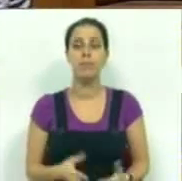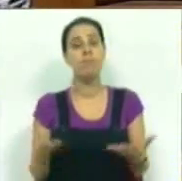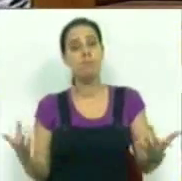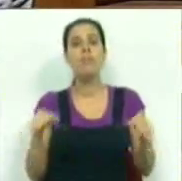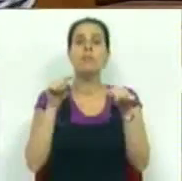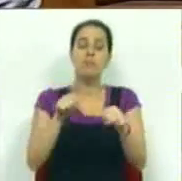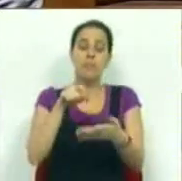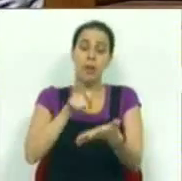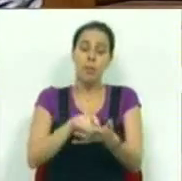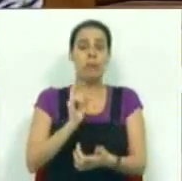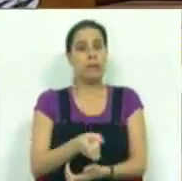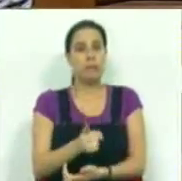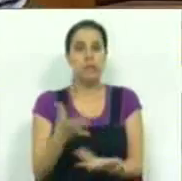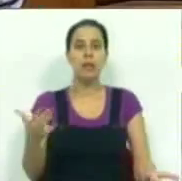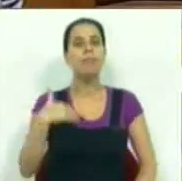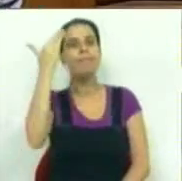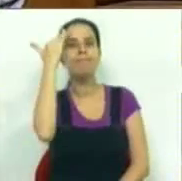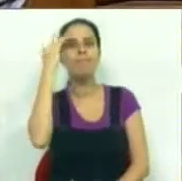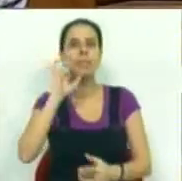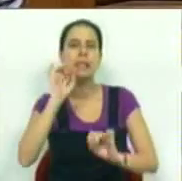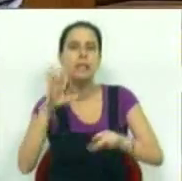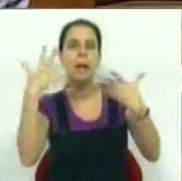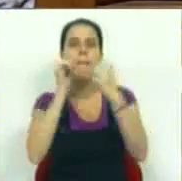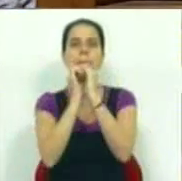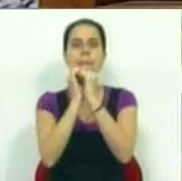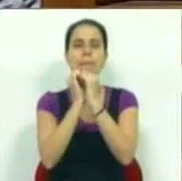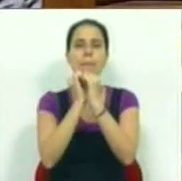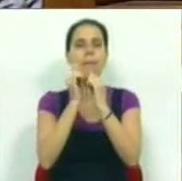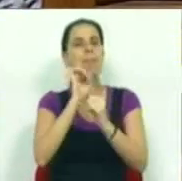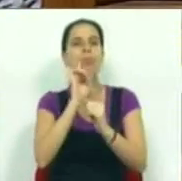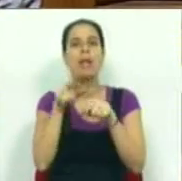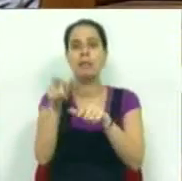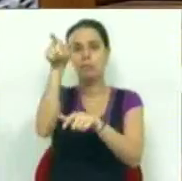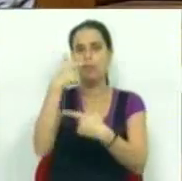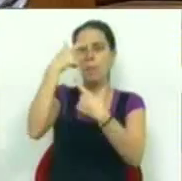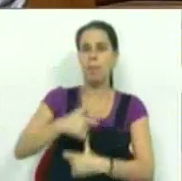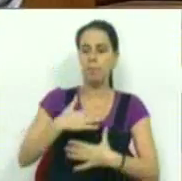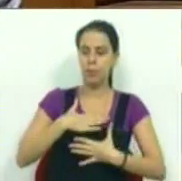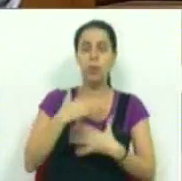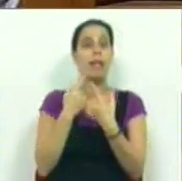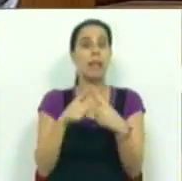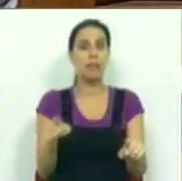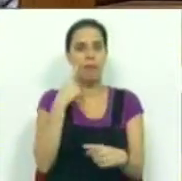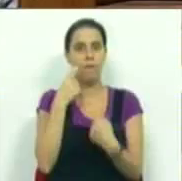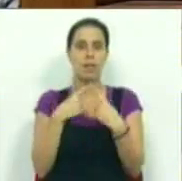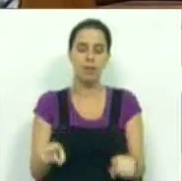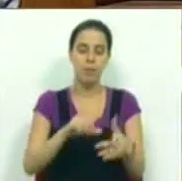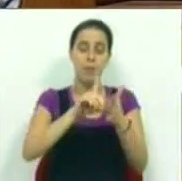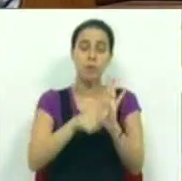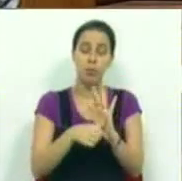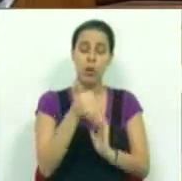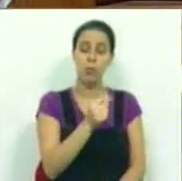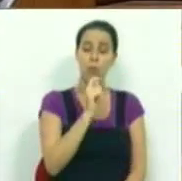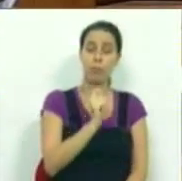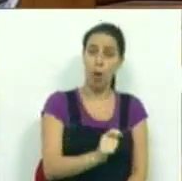E é neste ponto que nós consideramos central o papel do cidadão que está a principal diferença entre o projeto do